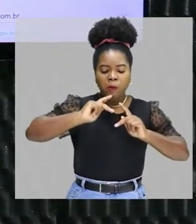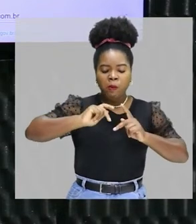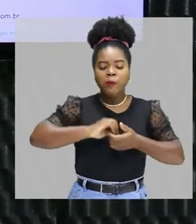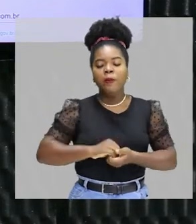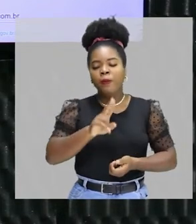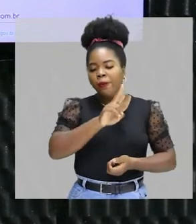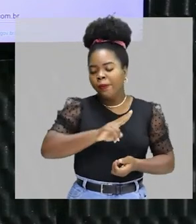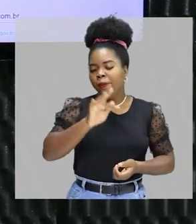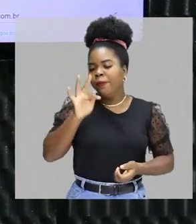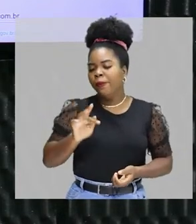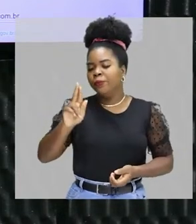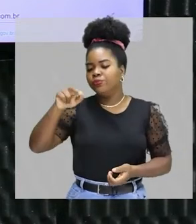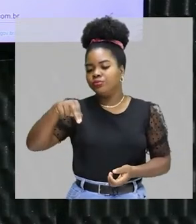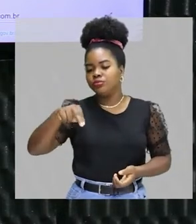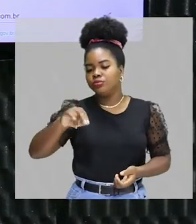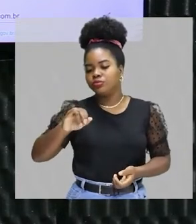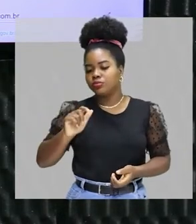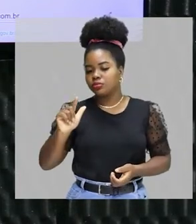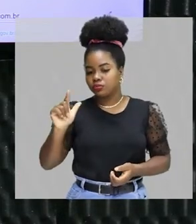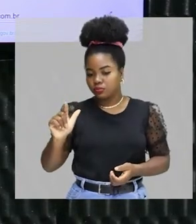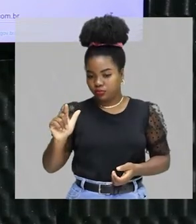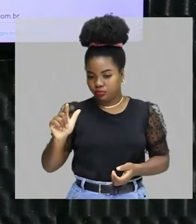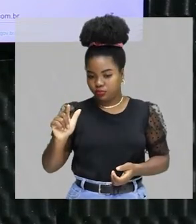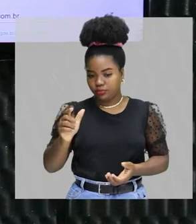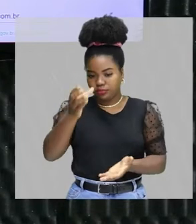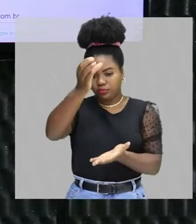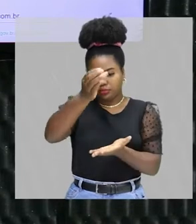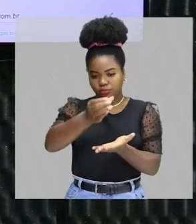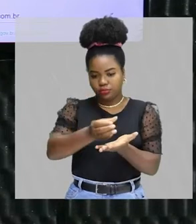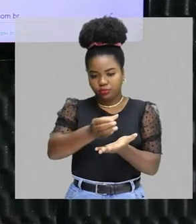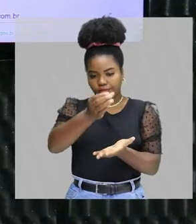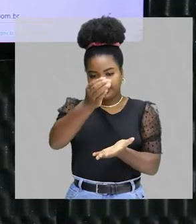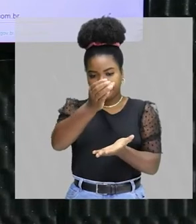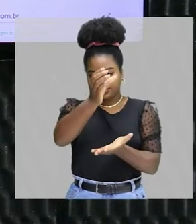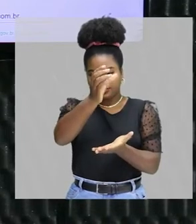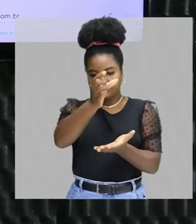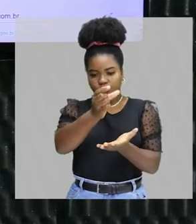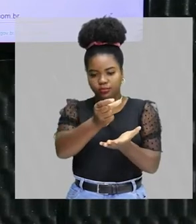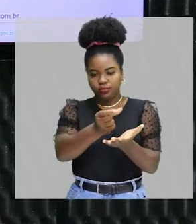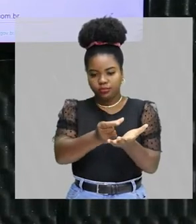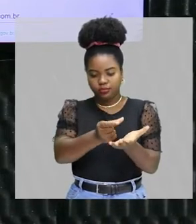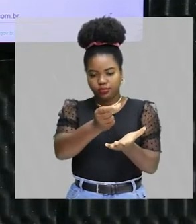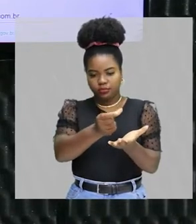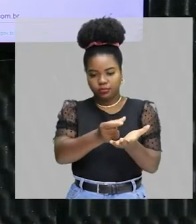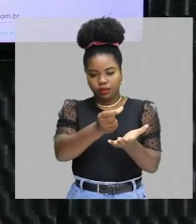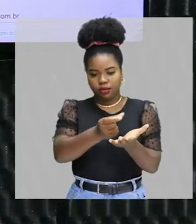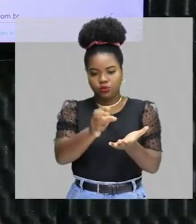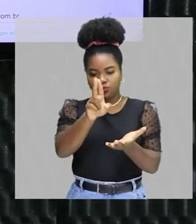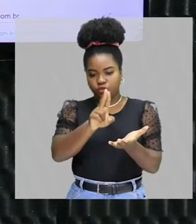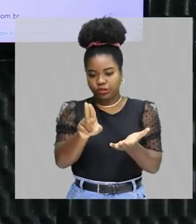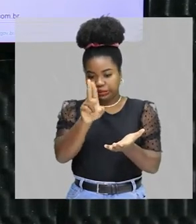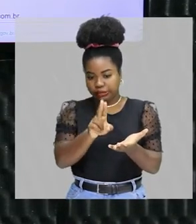utilizar um funil, que a gente tem um nome específico. o funil de bromo ou funil de decantação.